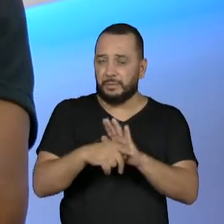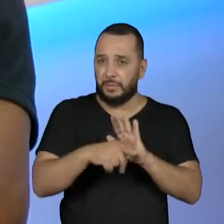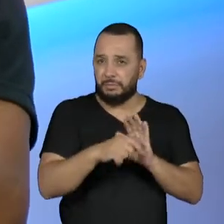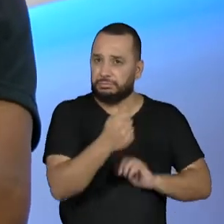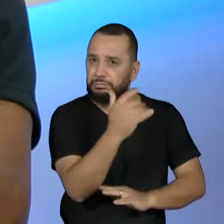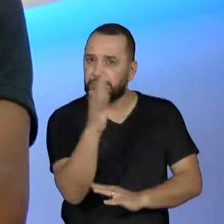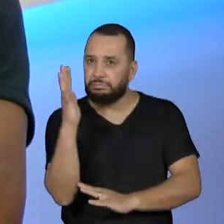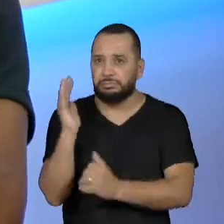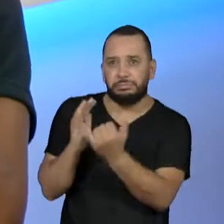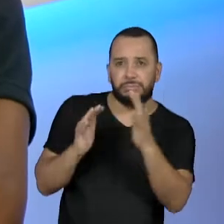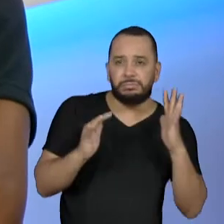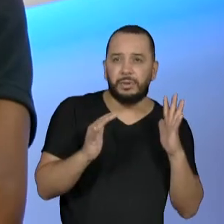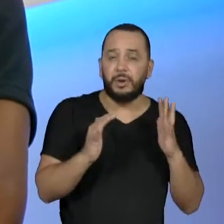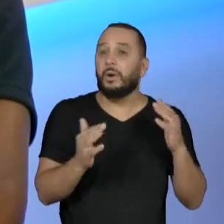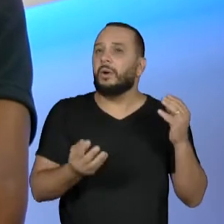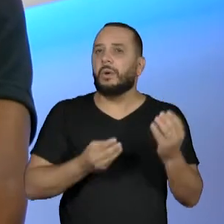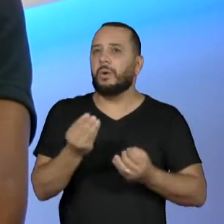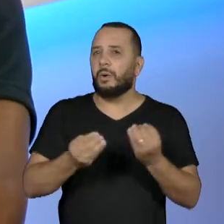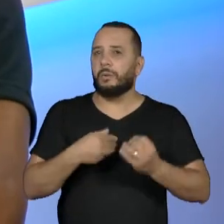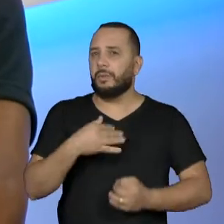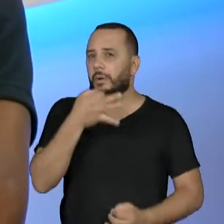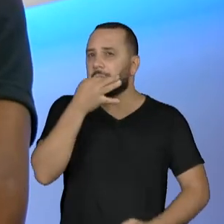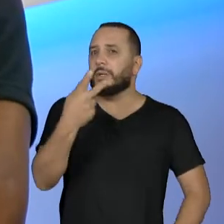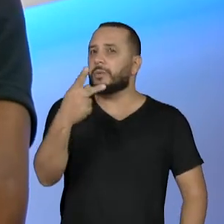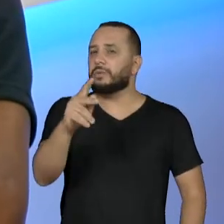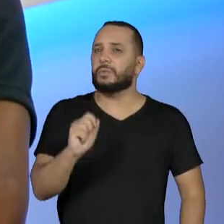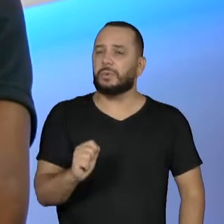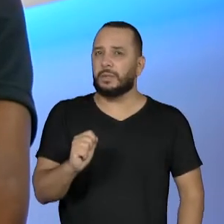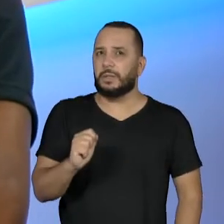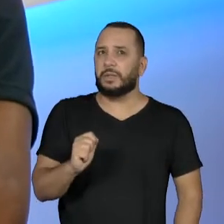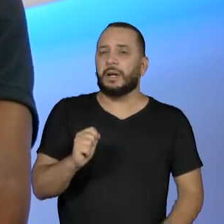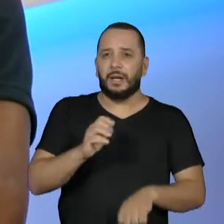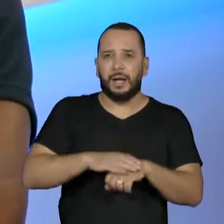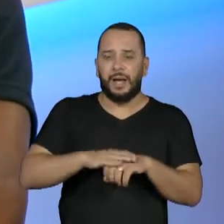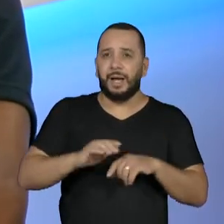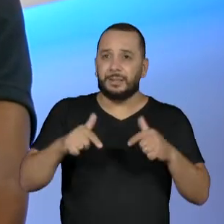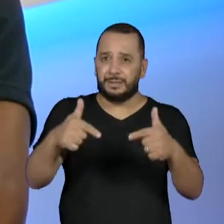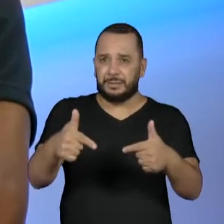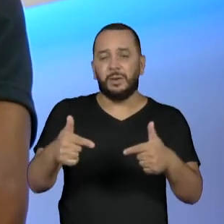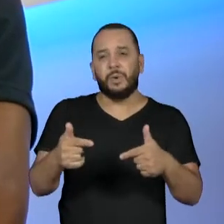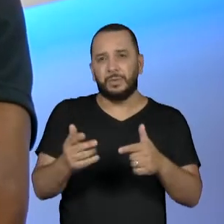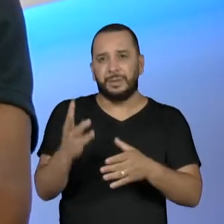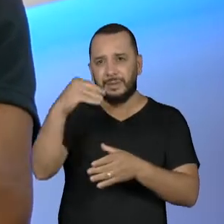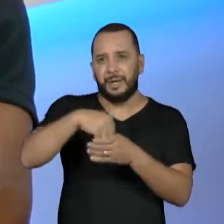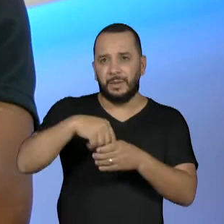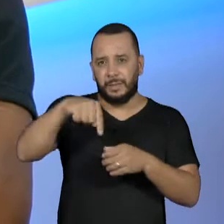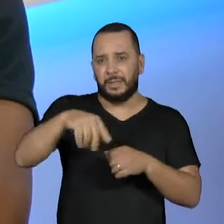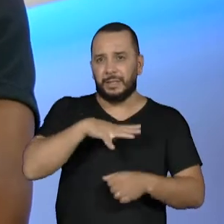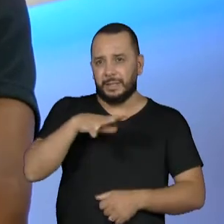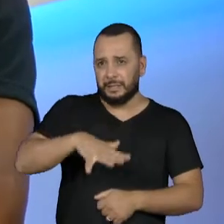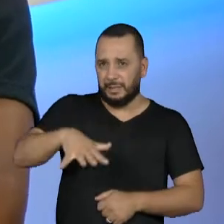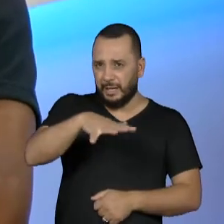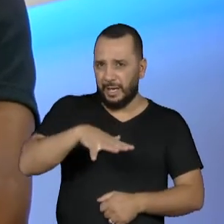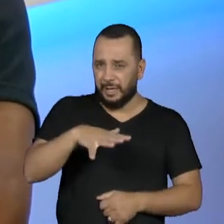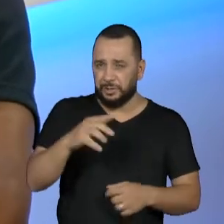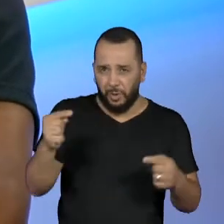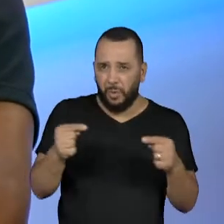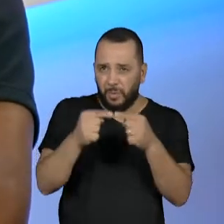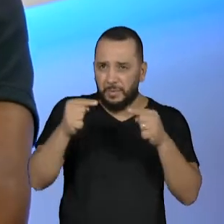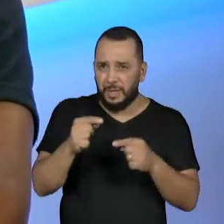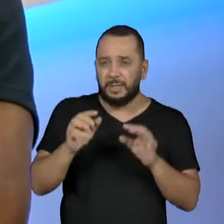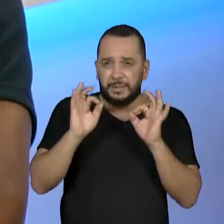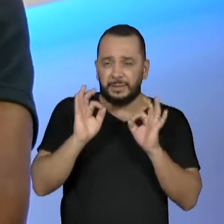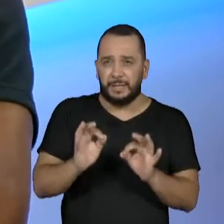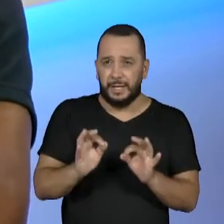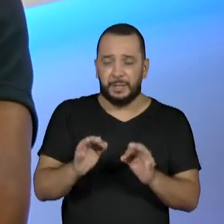Como vocês veem essas iniciativas para dentro da cidade? Se cabe isso dentro das cidades? Porque